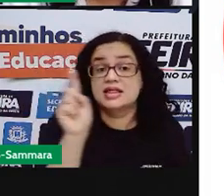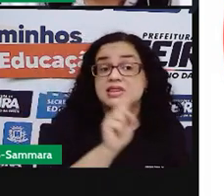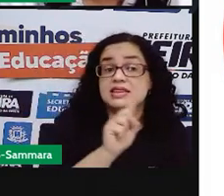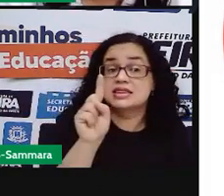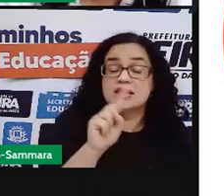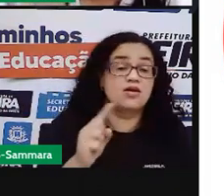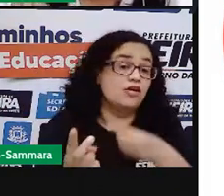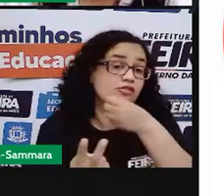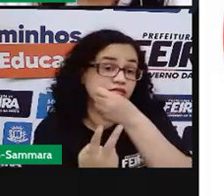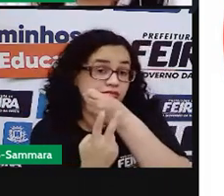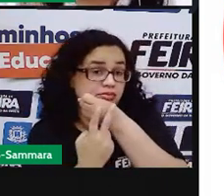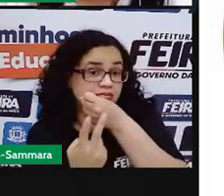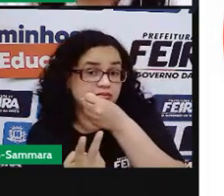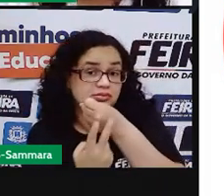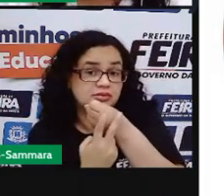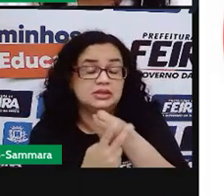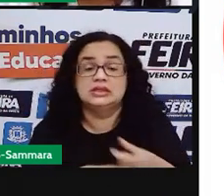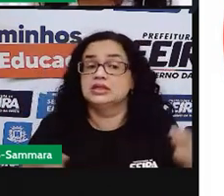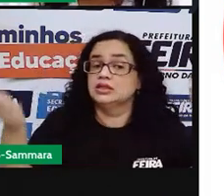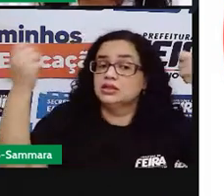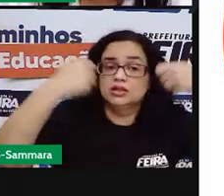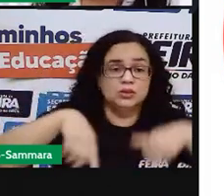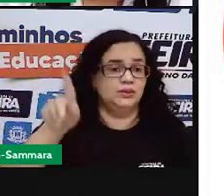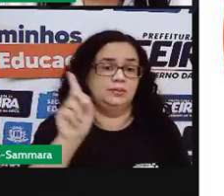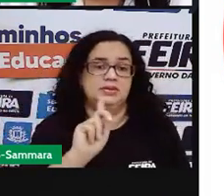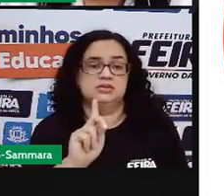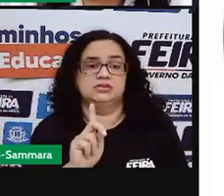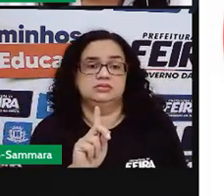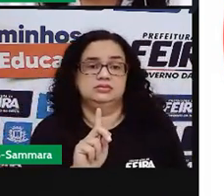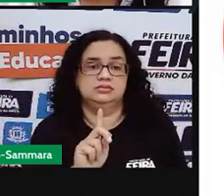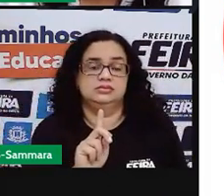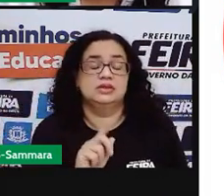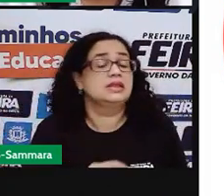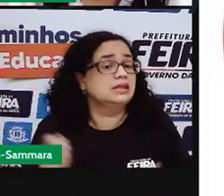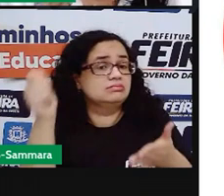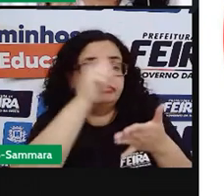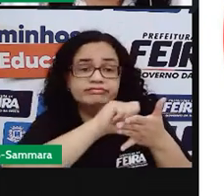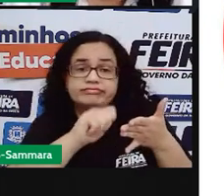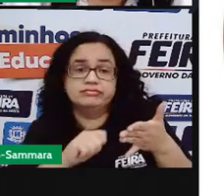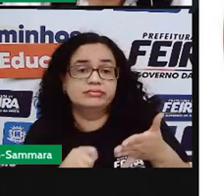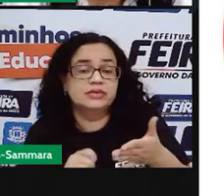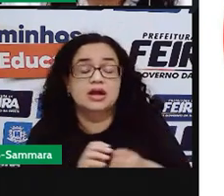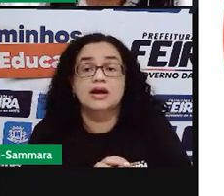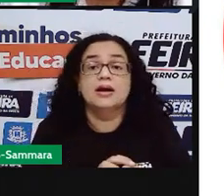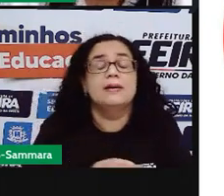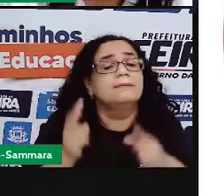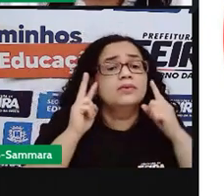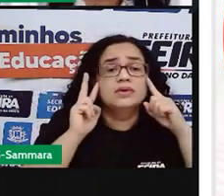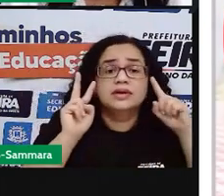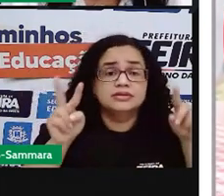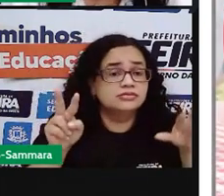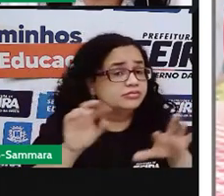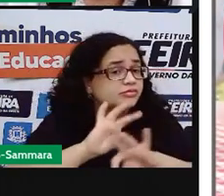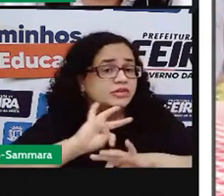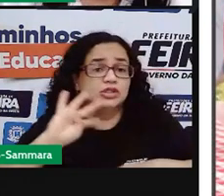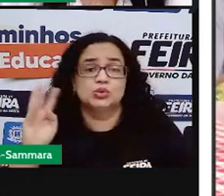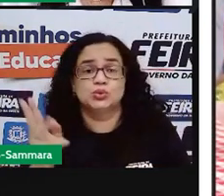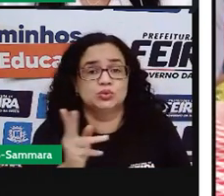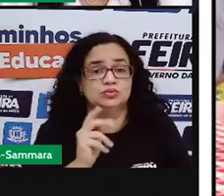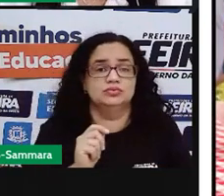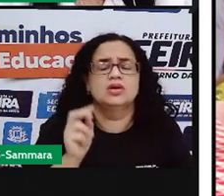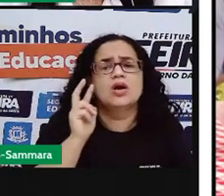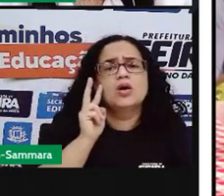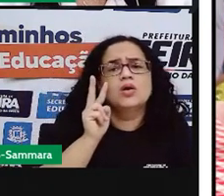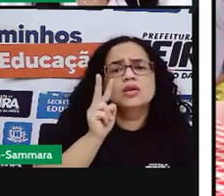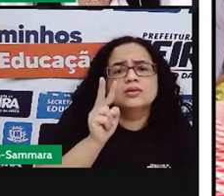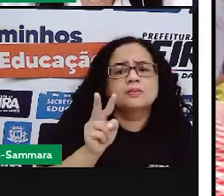publicidade, não é necessário nada escrito, porque a imagem diz tudo. Olha